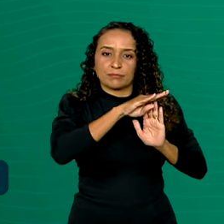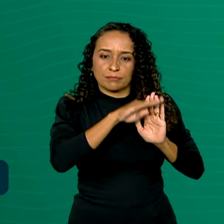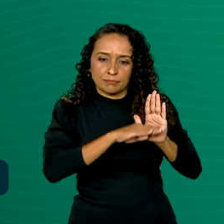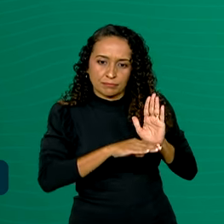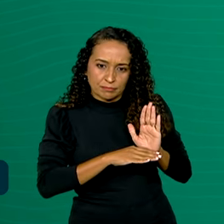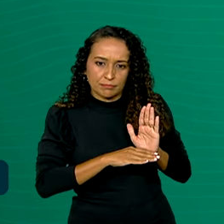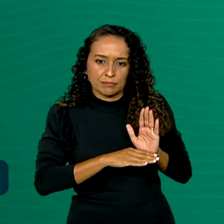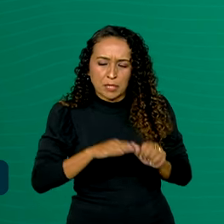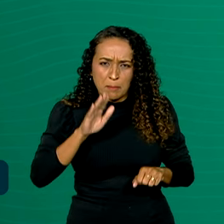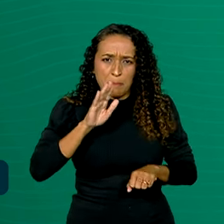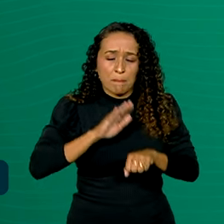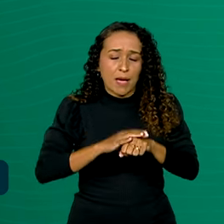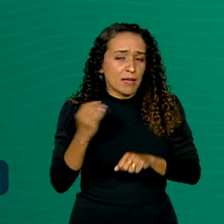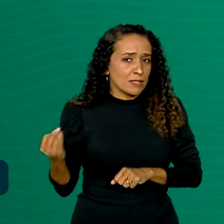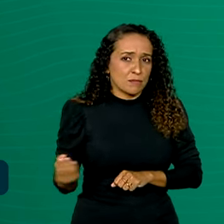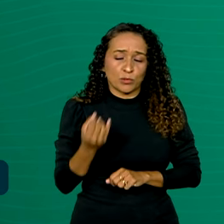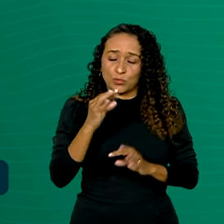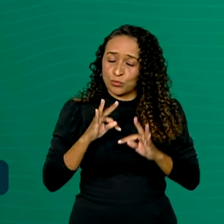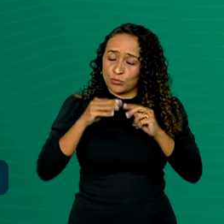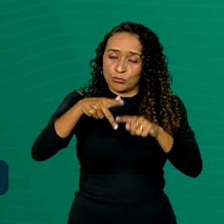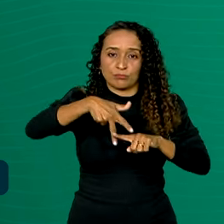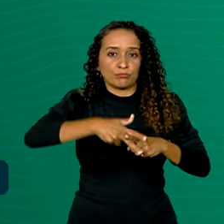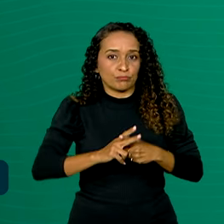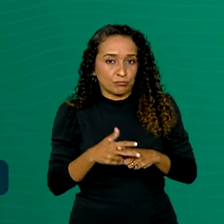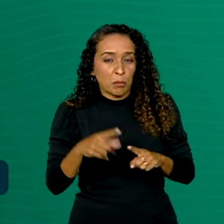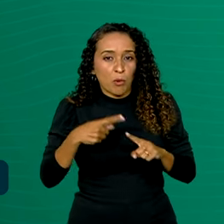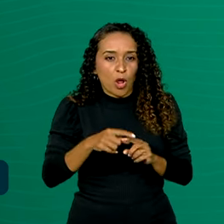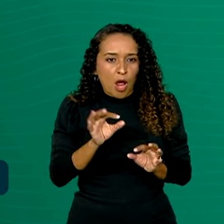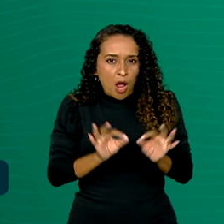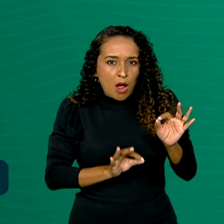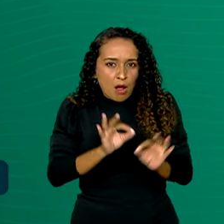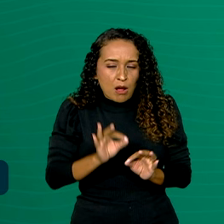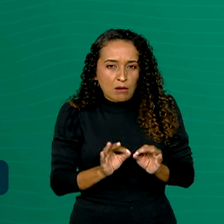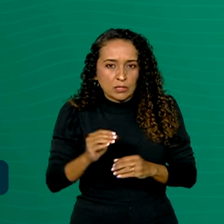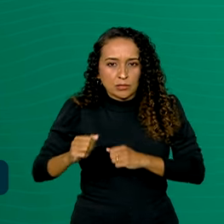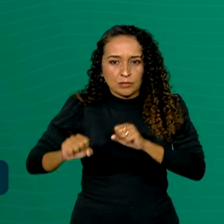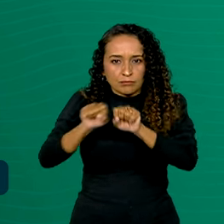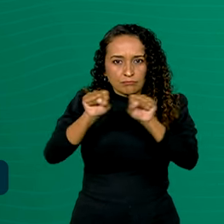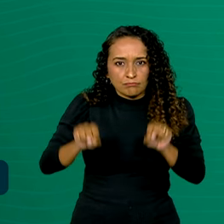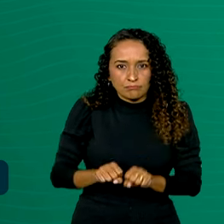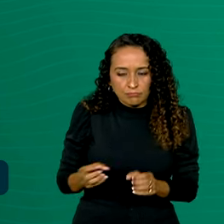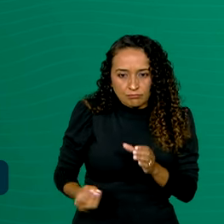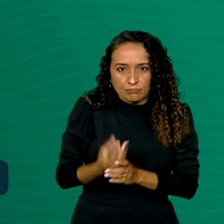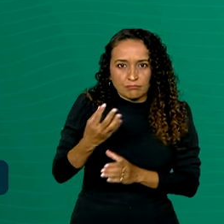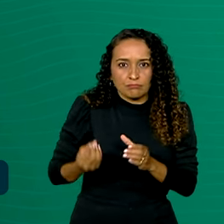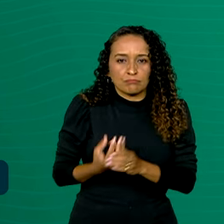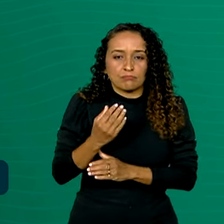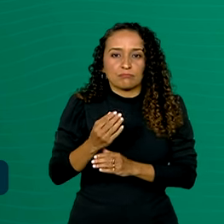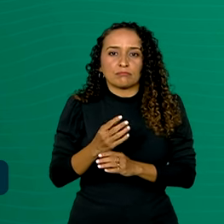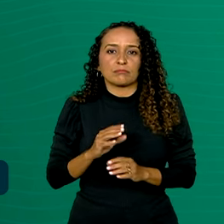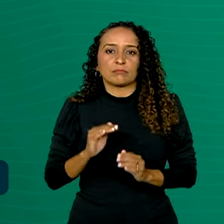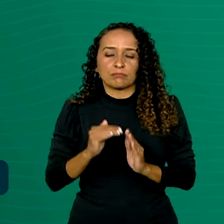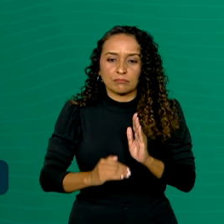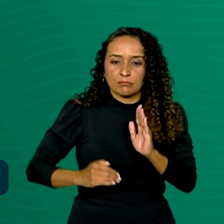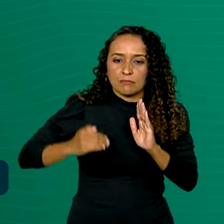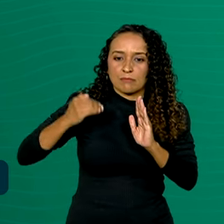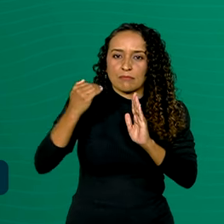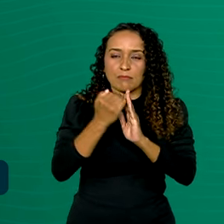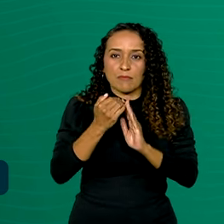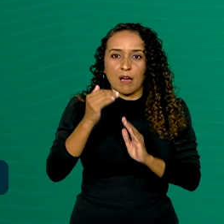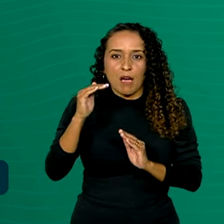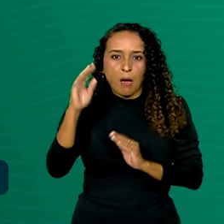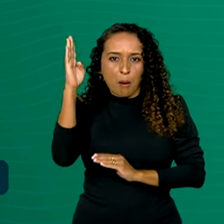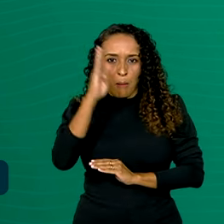a mais importante das reformas, porque ela organiza o sistema produtivo, coloca o Brasil em